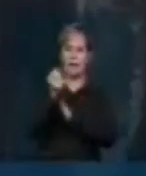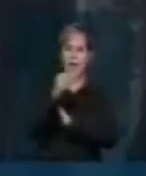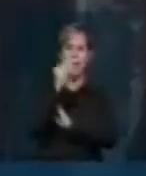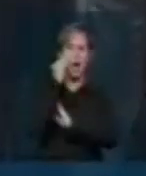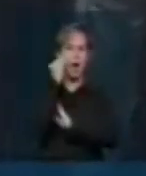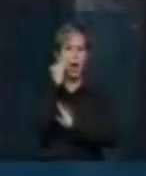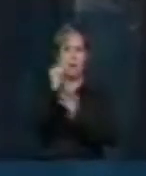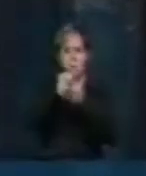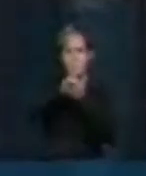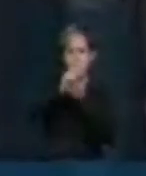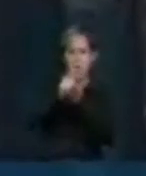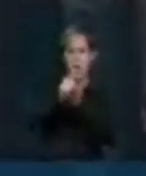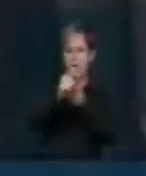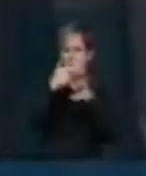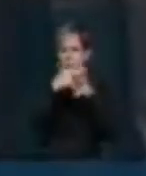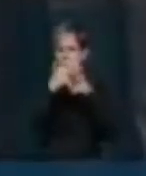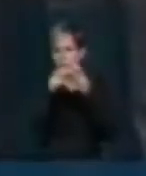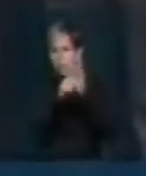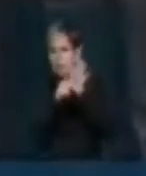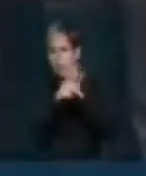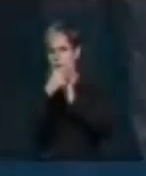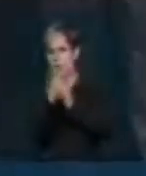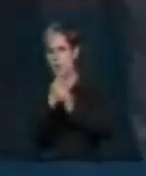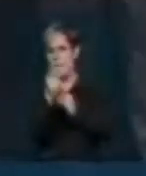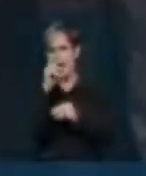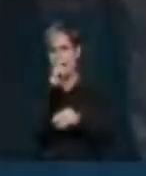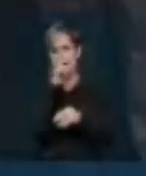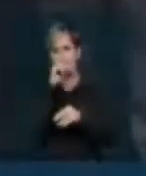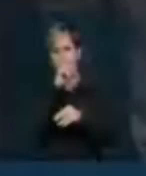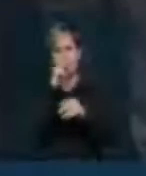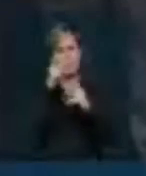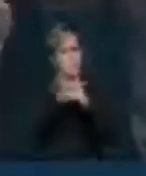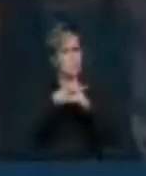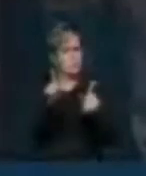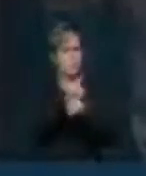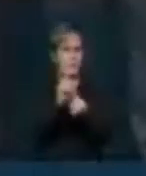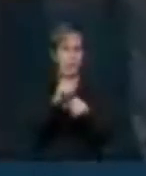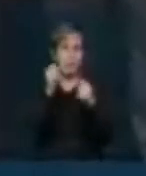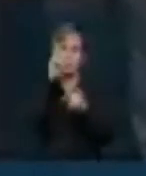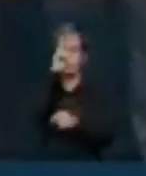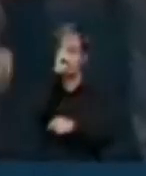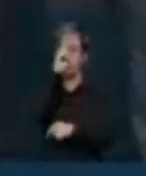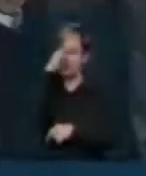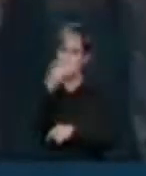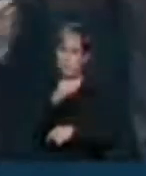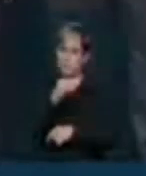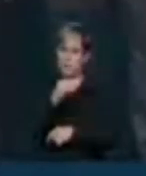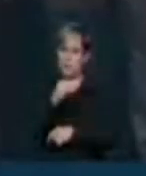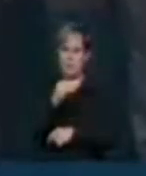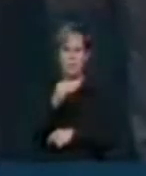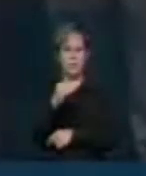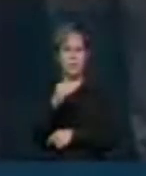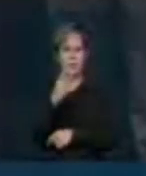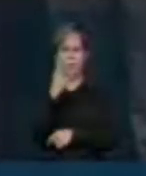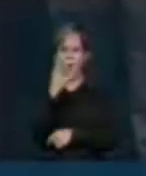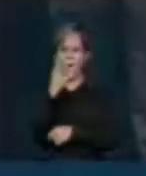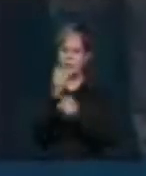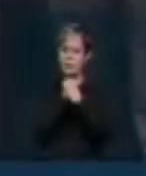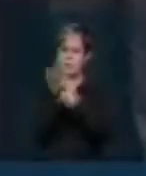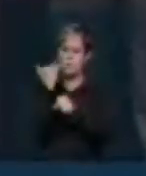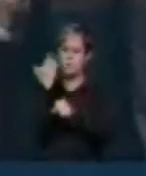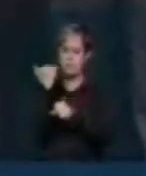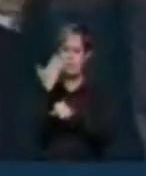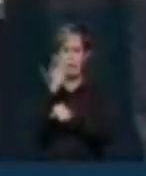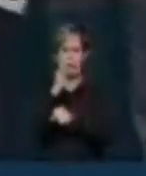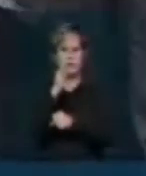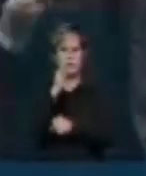o foco do objetivo por meio de mentiras. Convém lembrar que há pouco menos de quatro anos, em 2008,